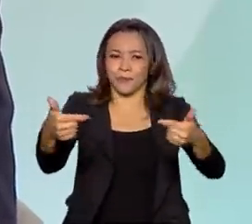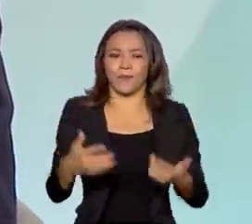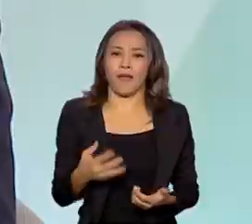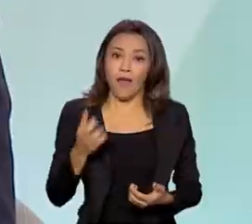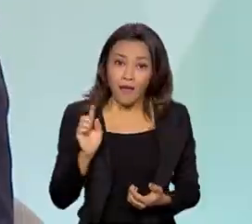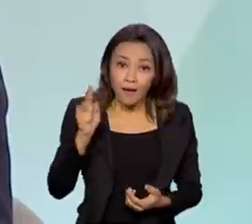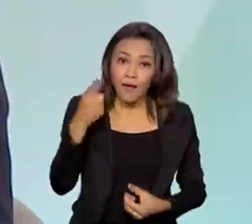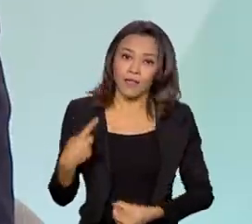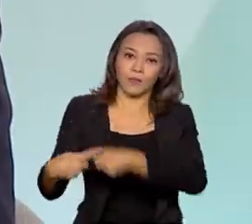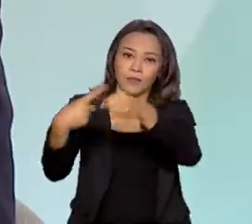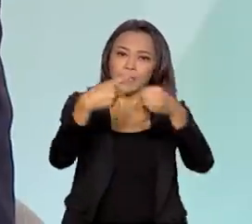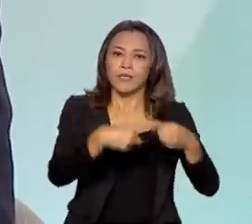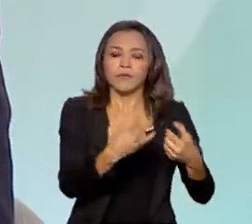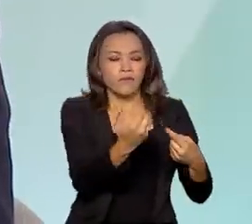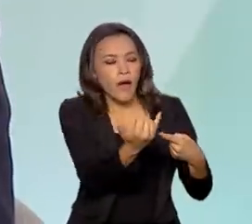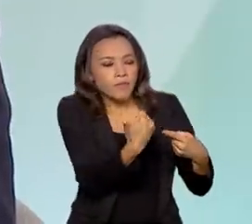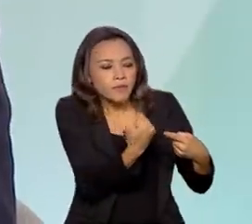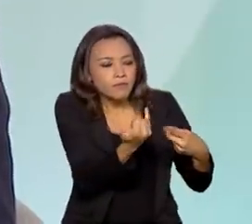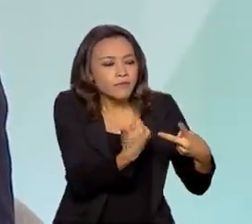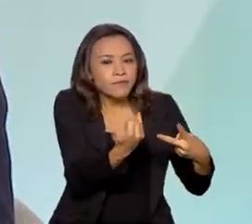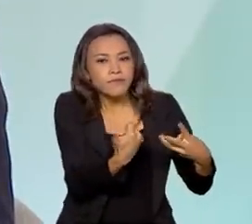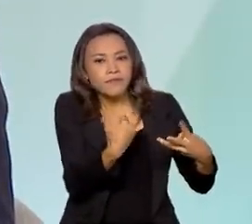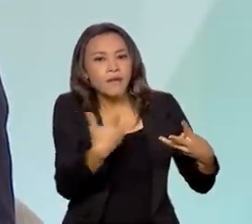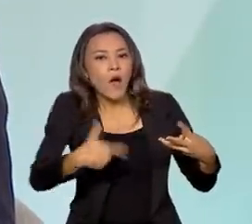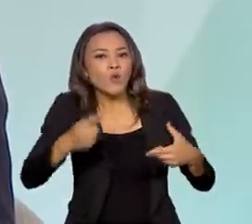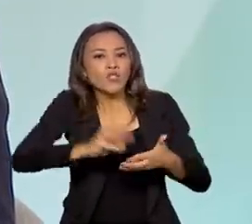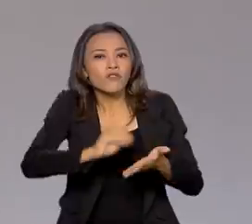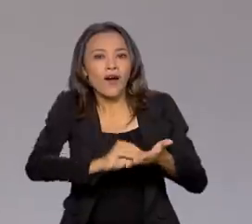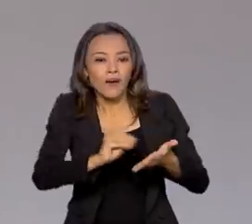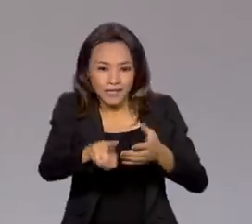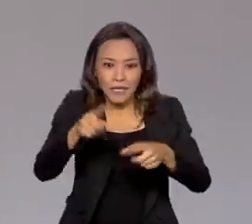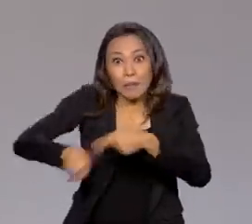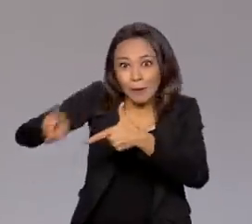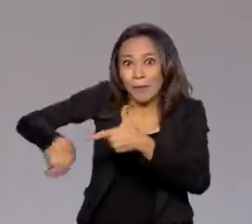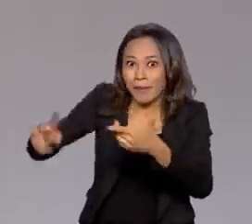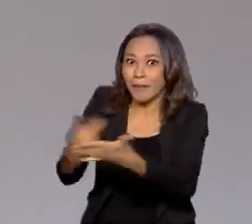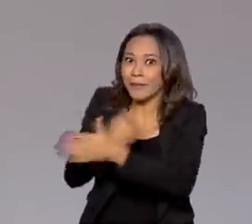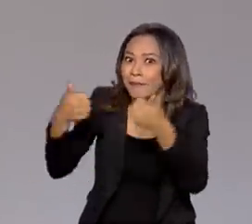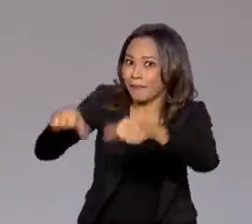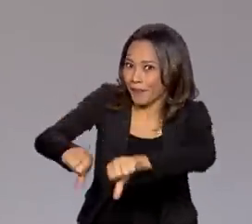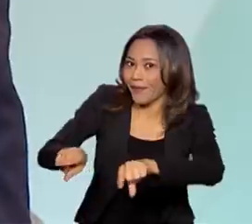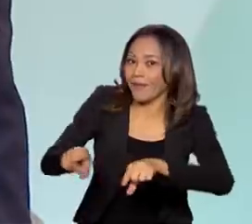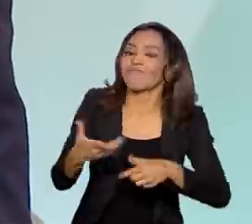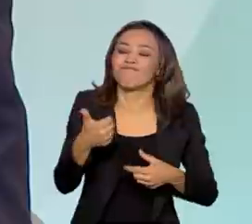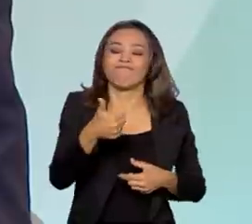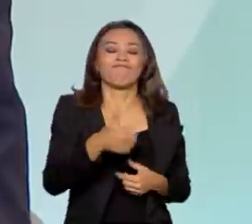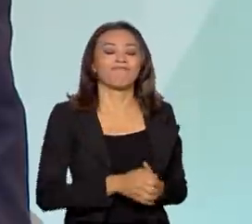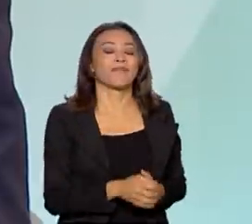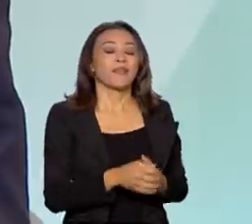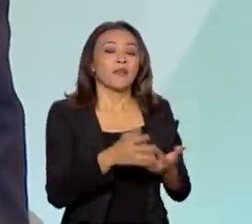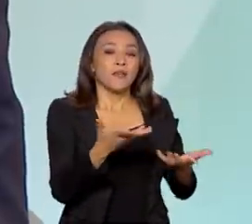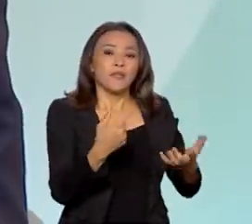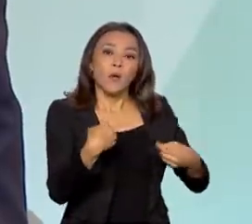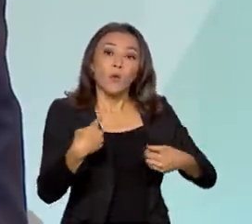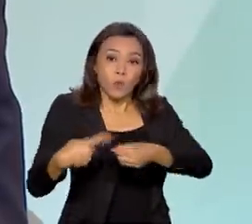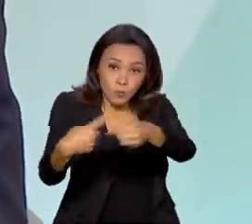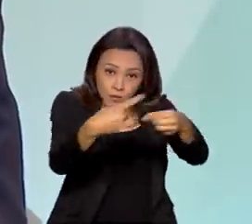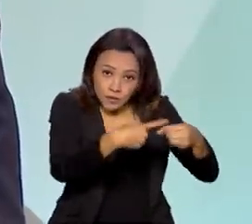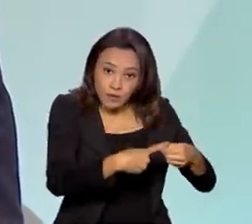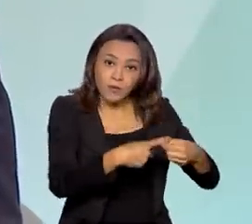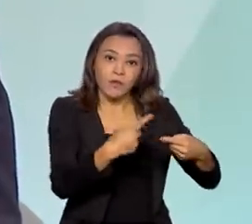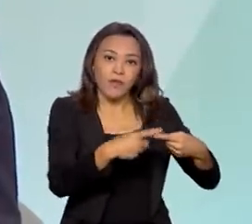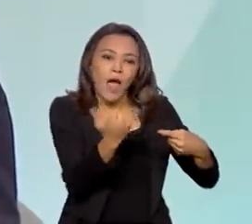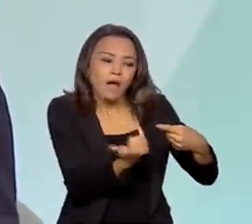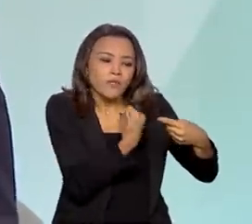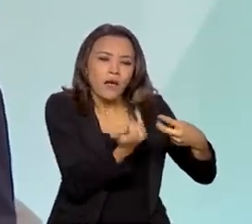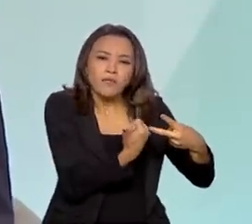município que indicará quais são as áreas prioritárias. é corda arrebenta também. Exatamente. Então, é o município que